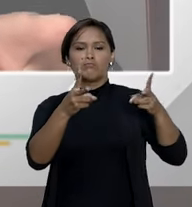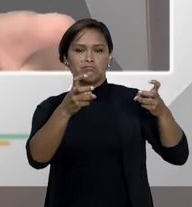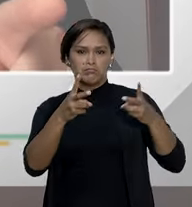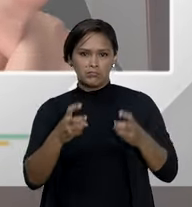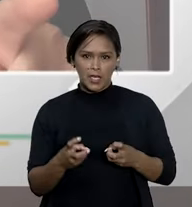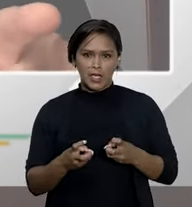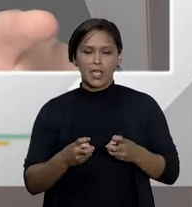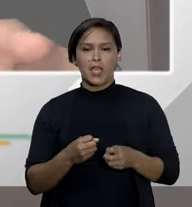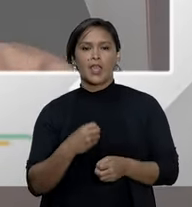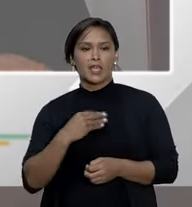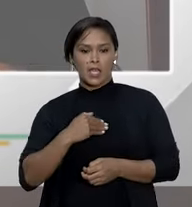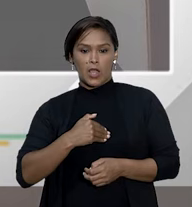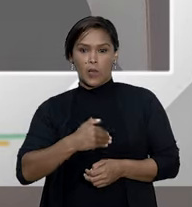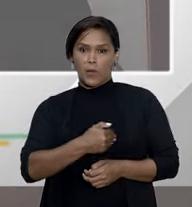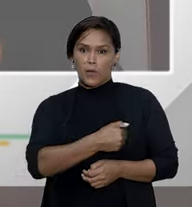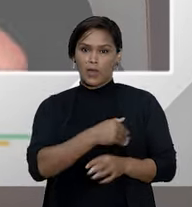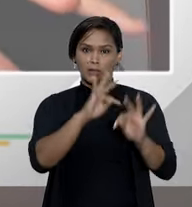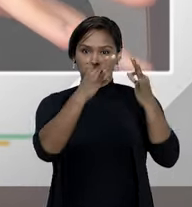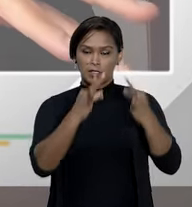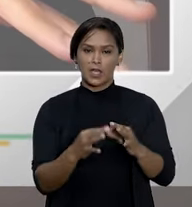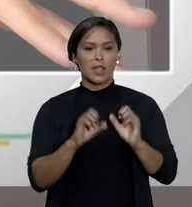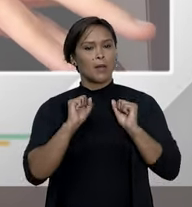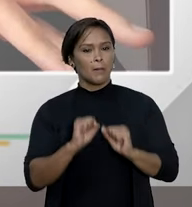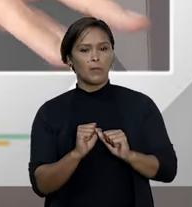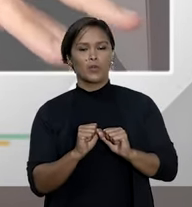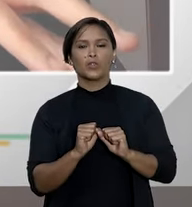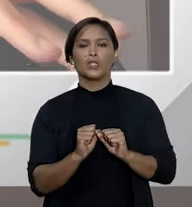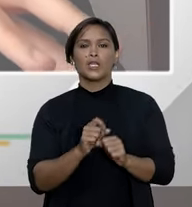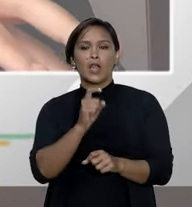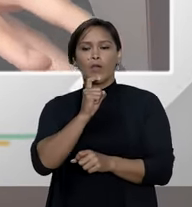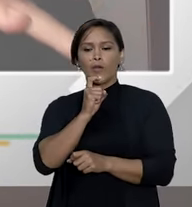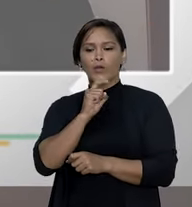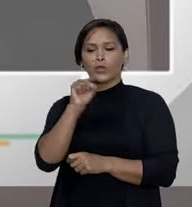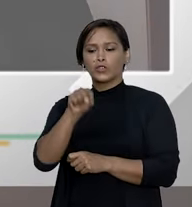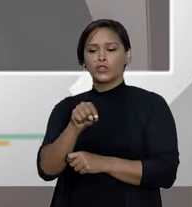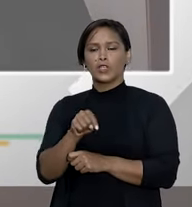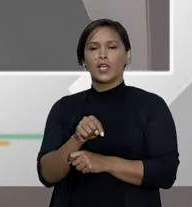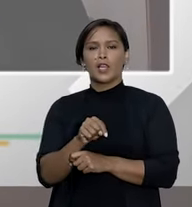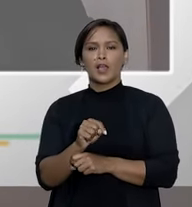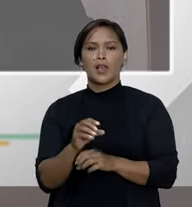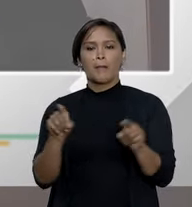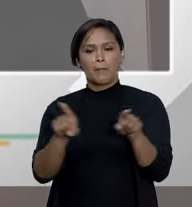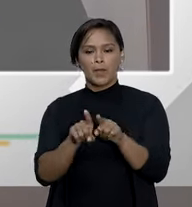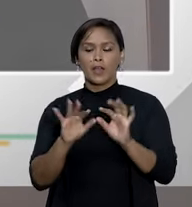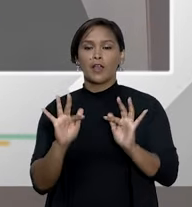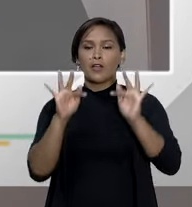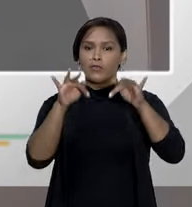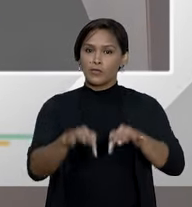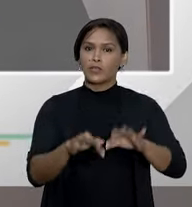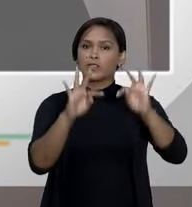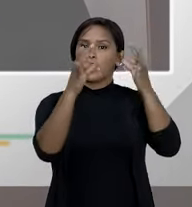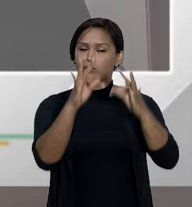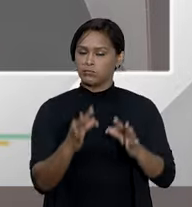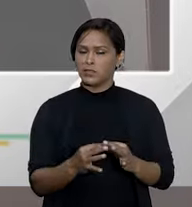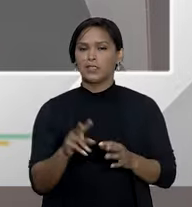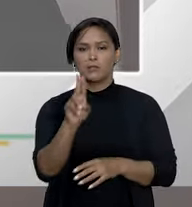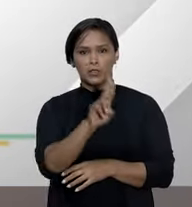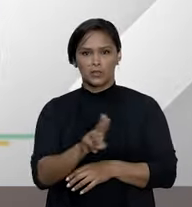câncer ela poderia congelar seus óvulos para serem utilizados ao final do tratamento